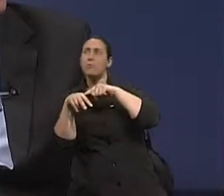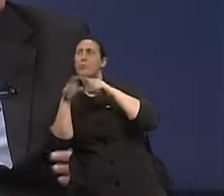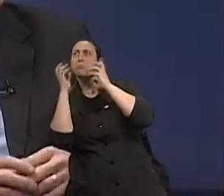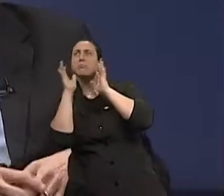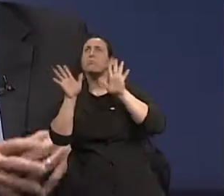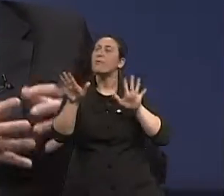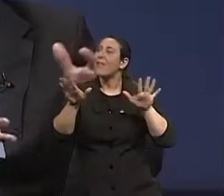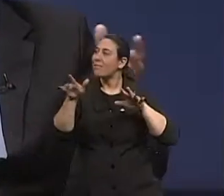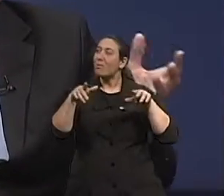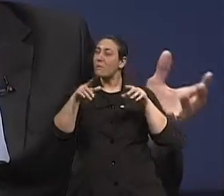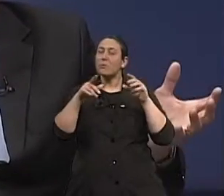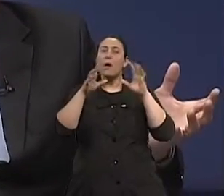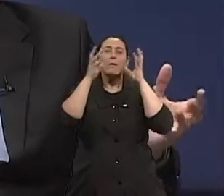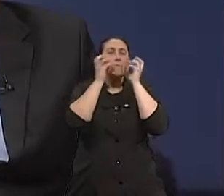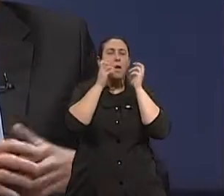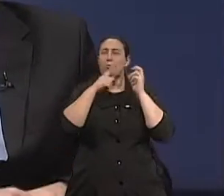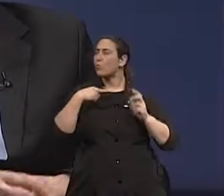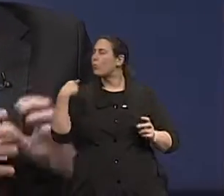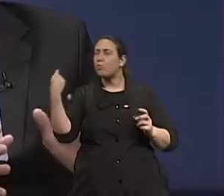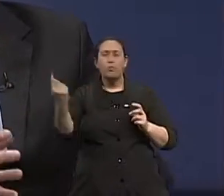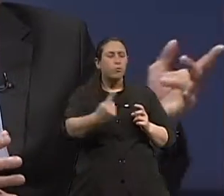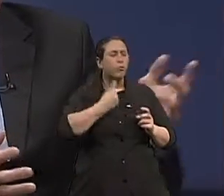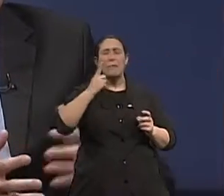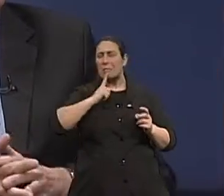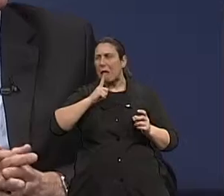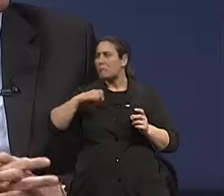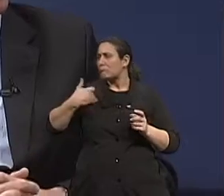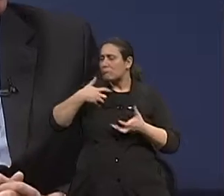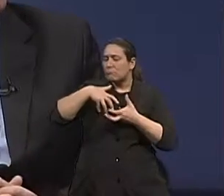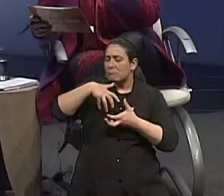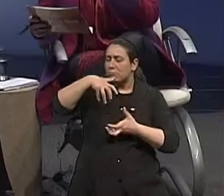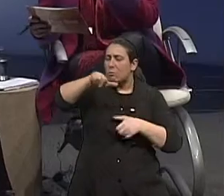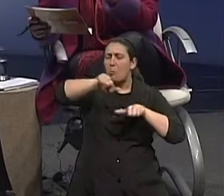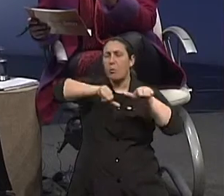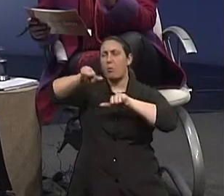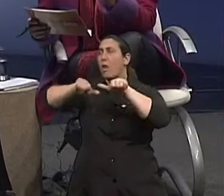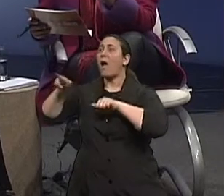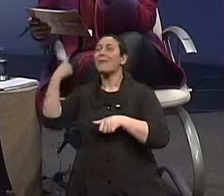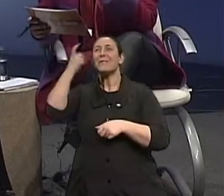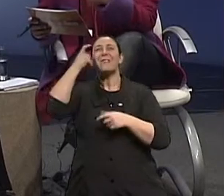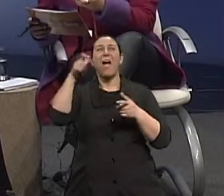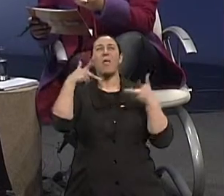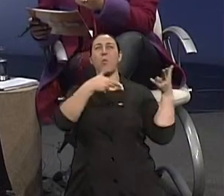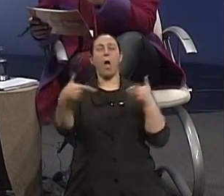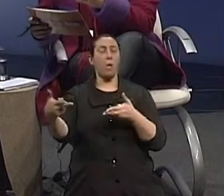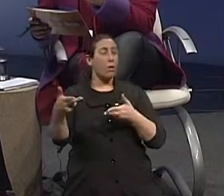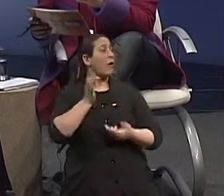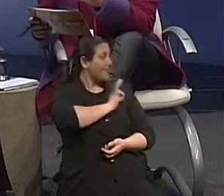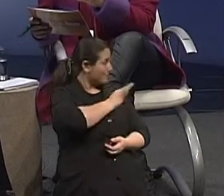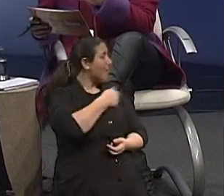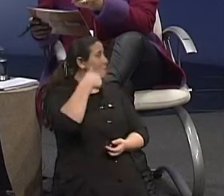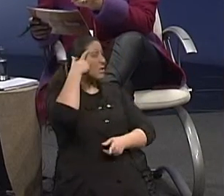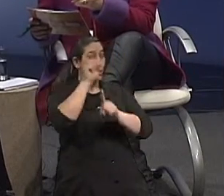de envelhece diferentes, as pessoas de envelhece diferentes, cada um tem que se conhecer com um processo, correto? porque o eu noto, assim, numa sociedade, a gente